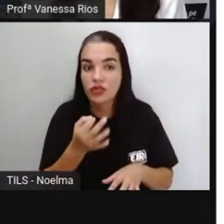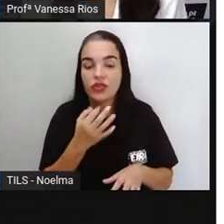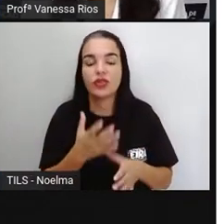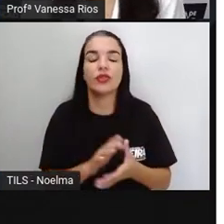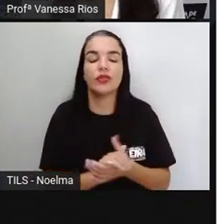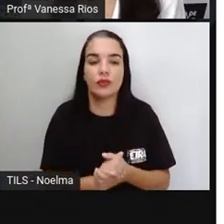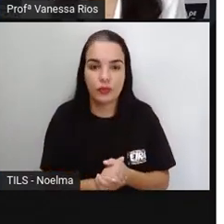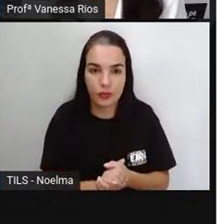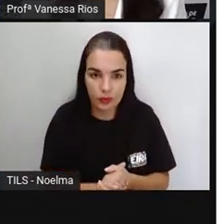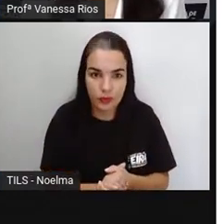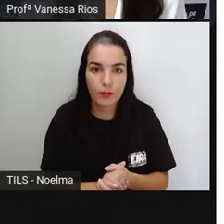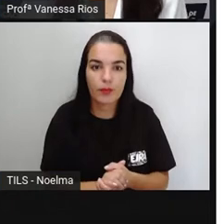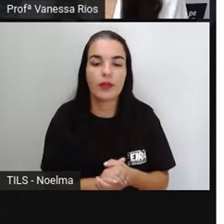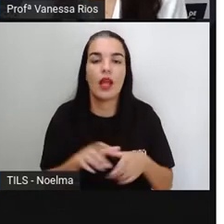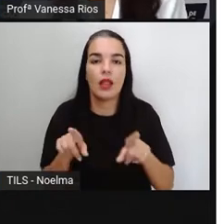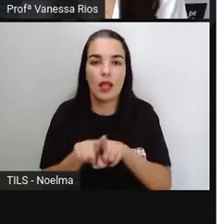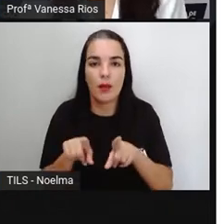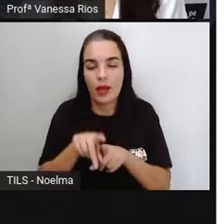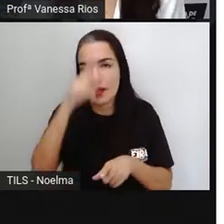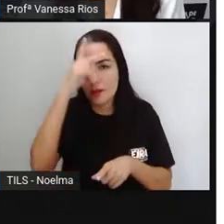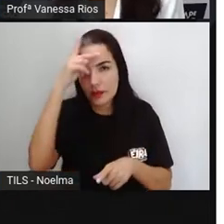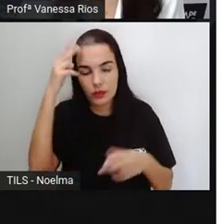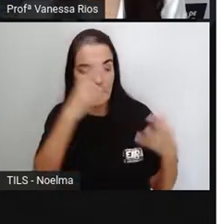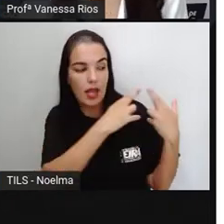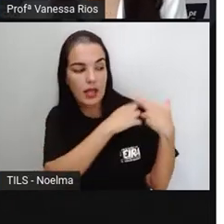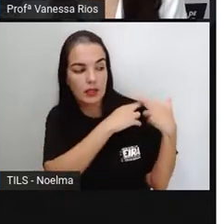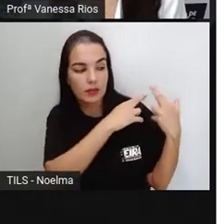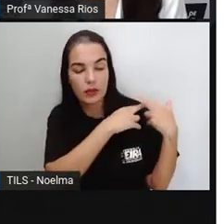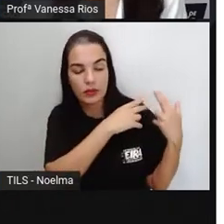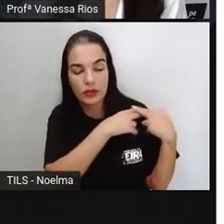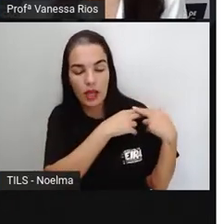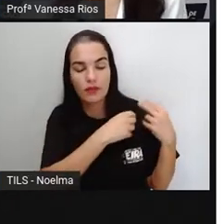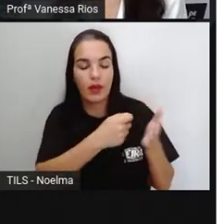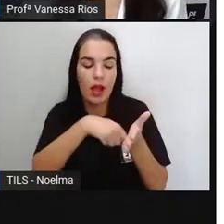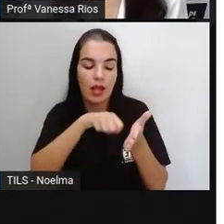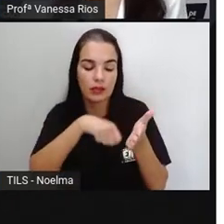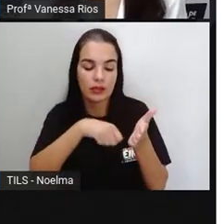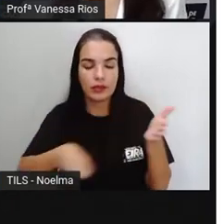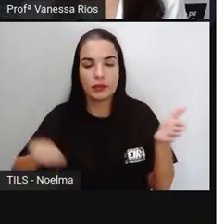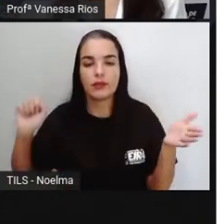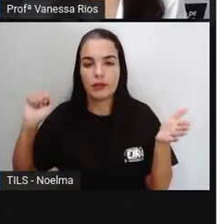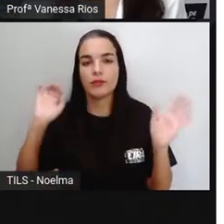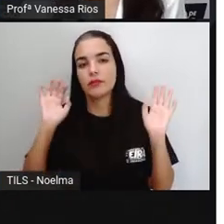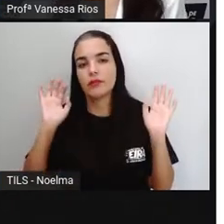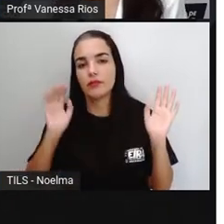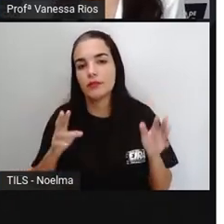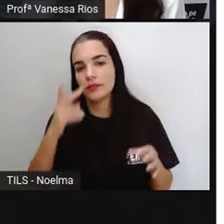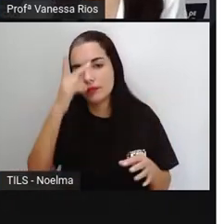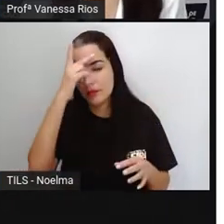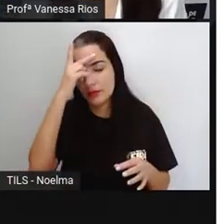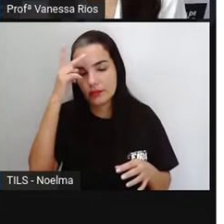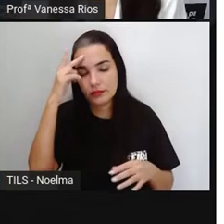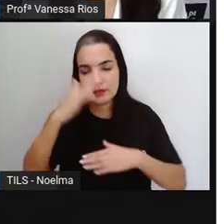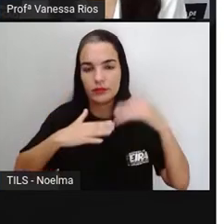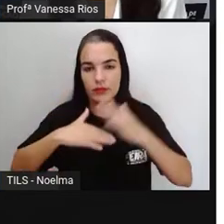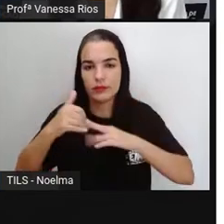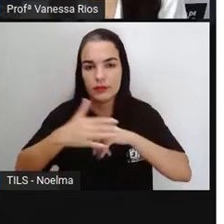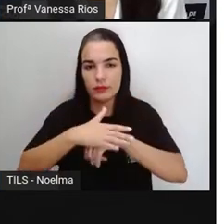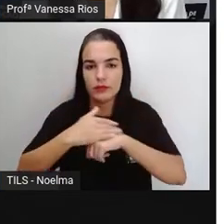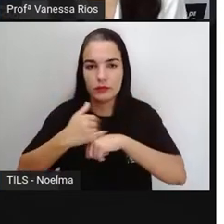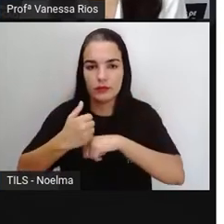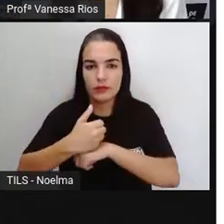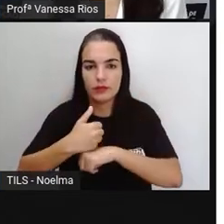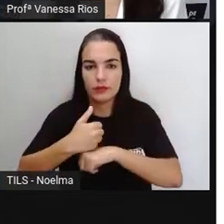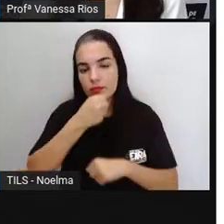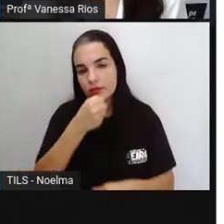opinião ou a intenção de formação de opinião, e são assinados pelos repórteres. Normalmente, as